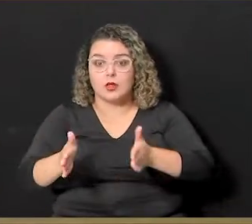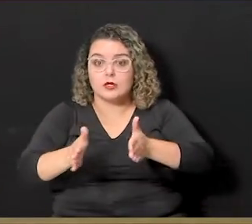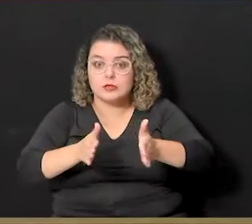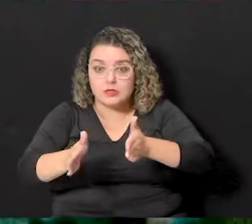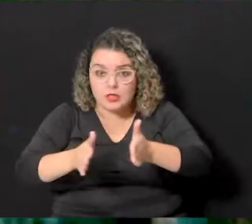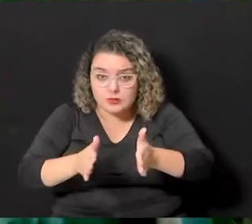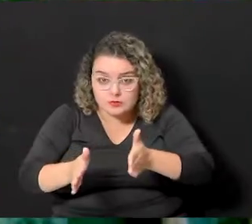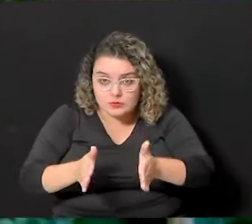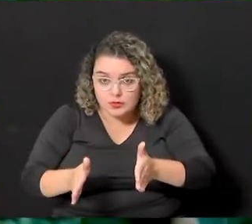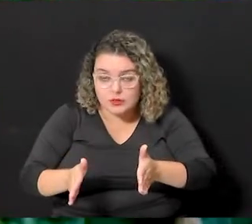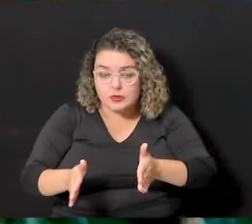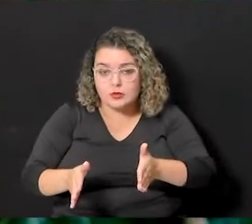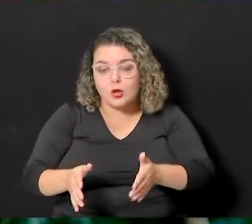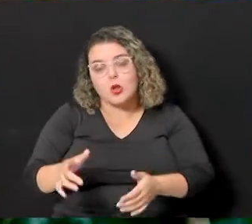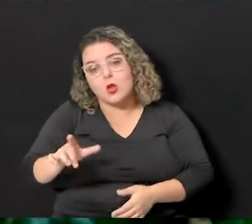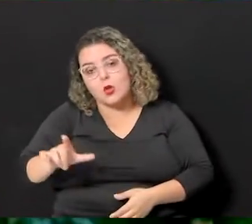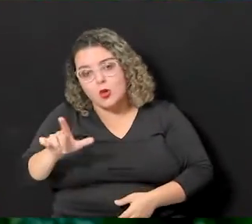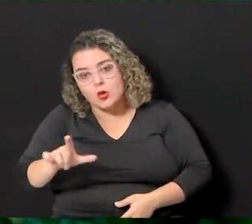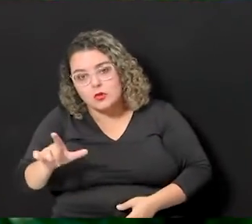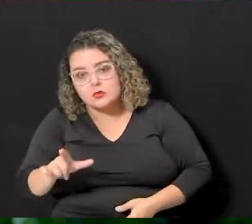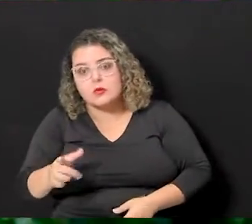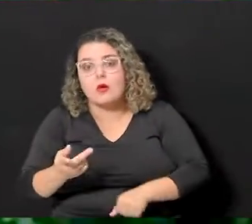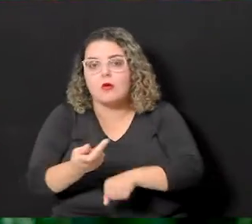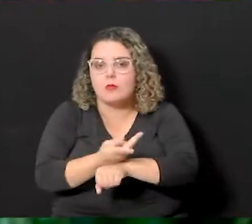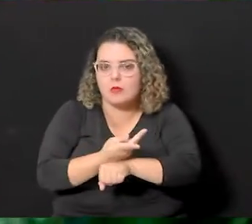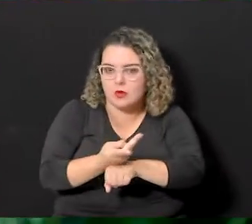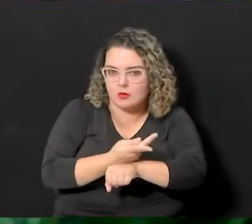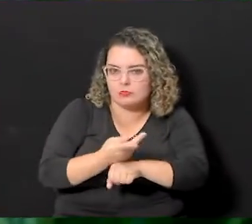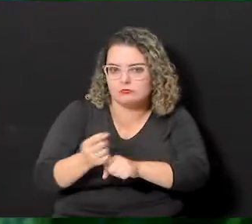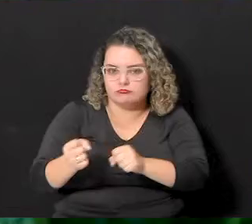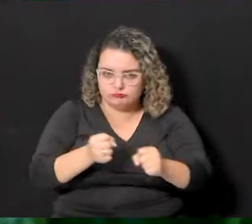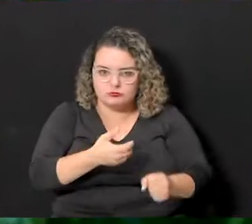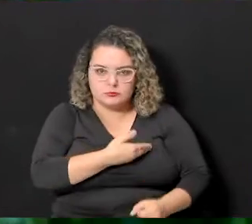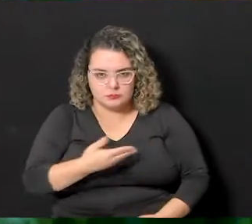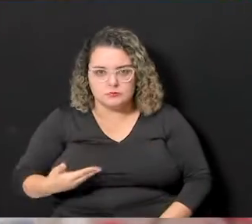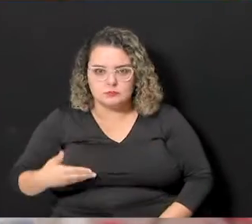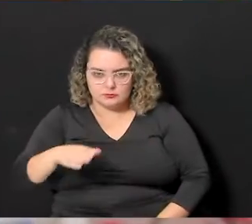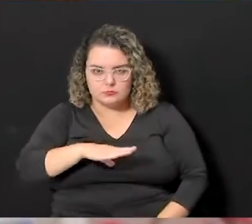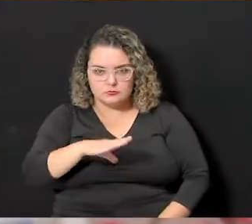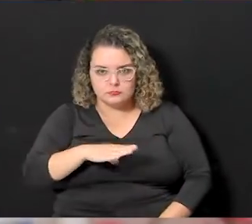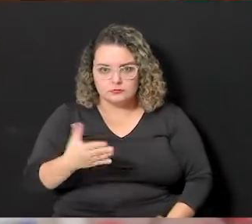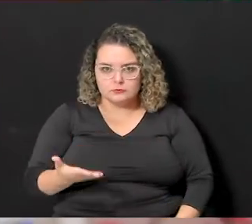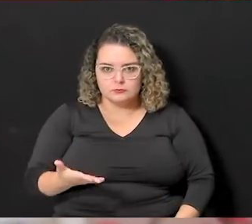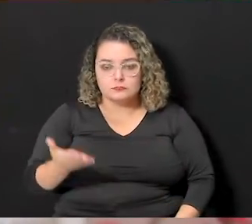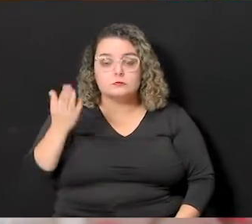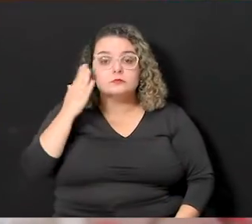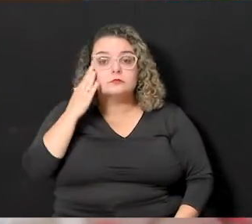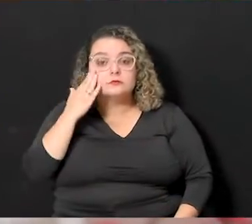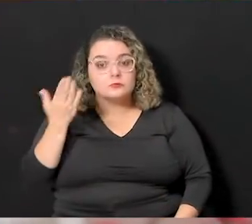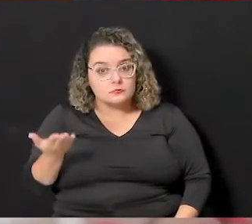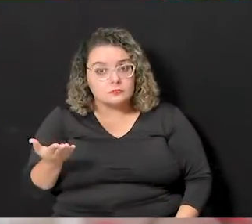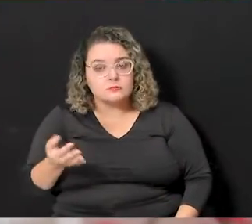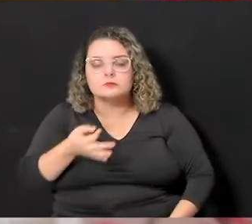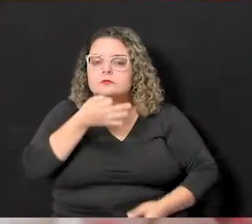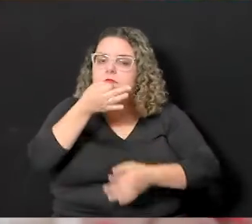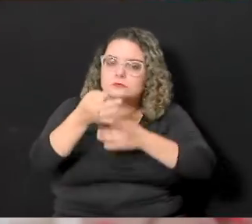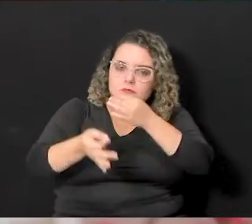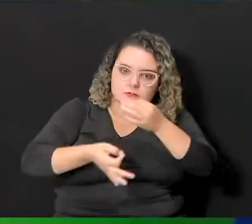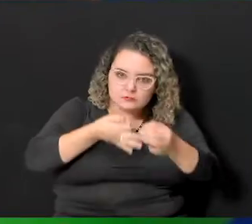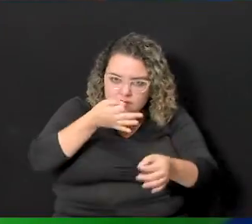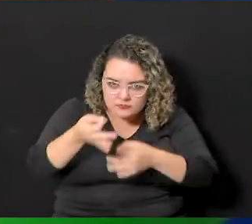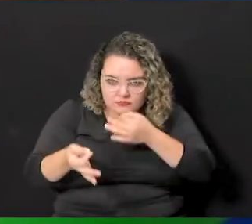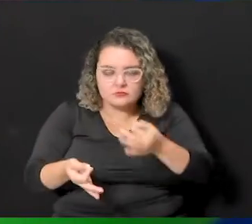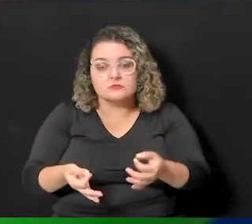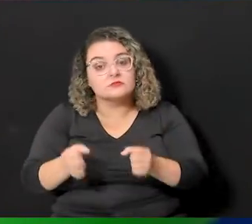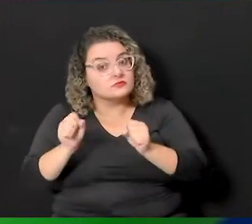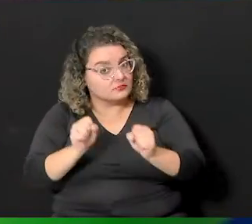setores, mas durante esse período, evidente que nós já vamos procurar o próprio Poder Público Municipal para saber